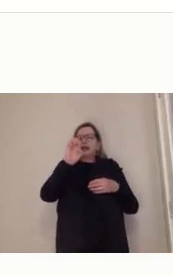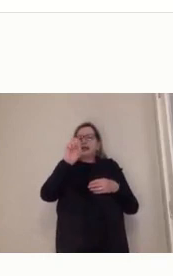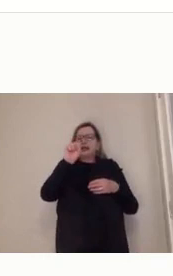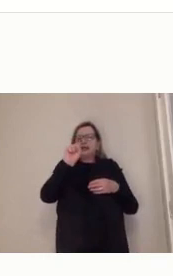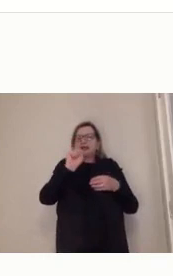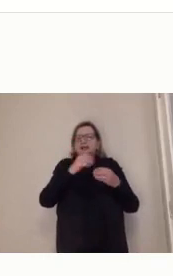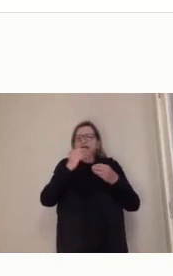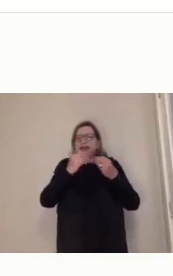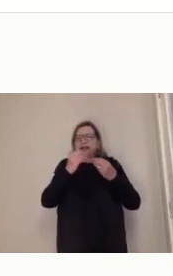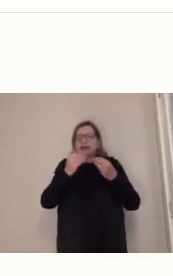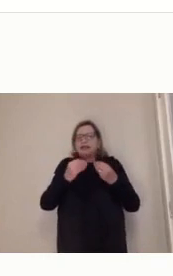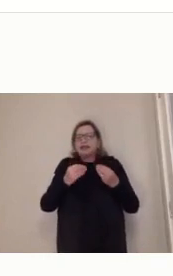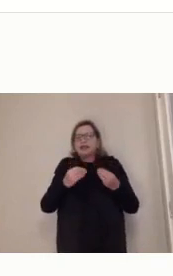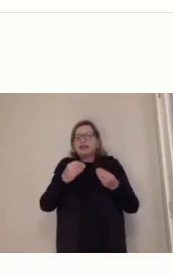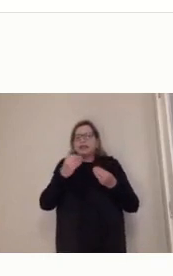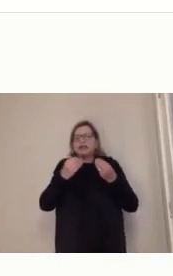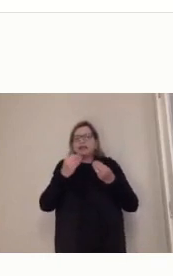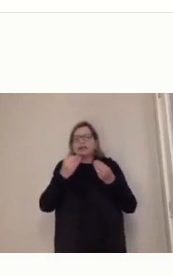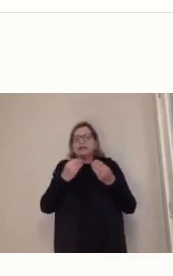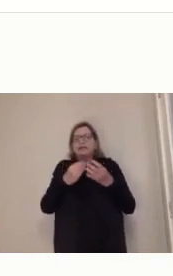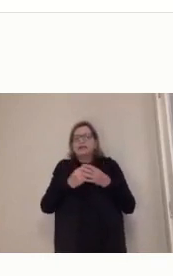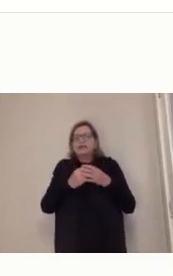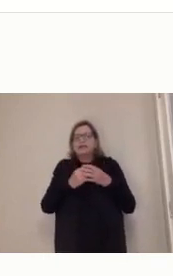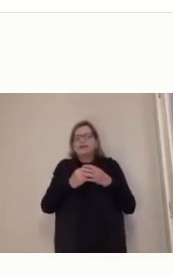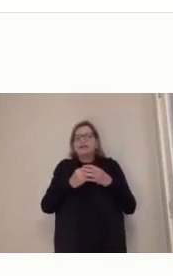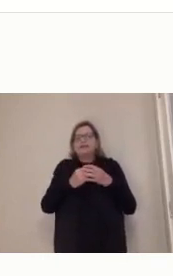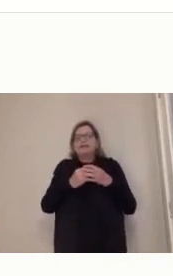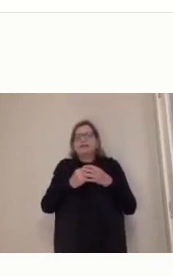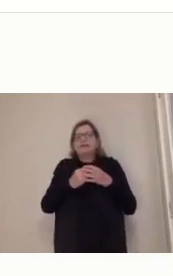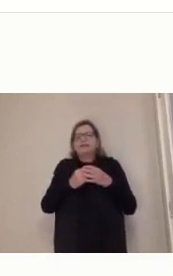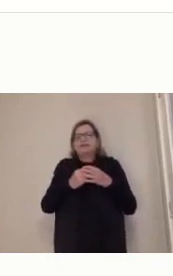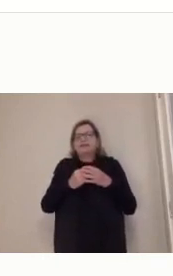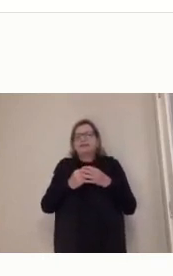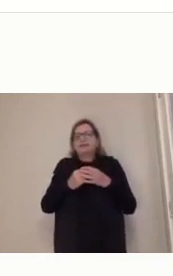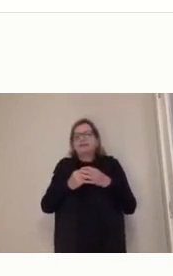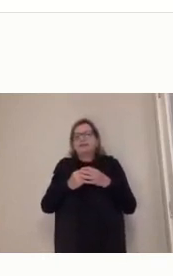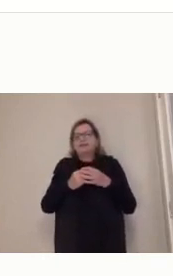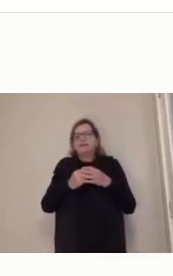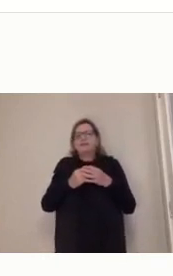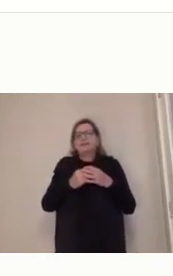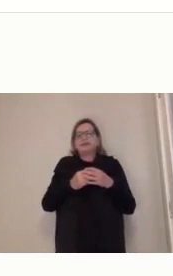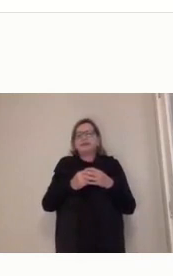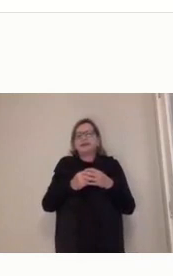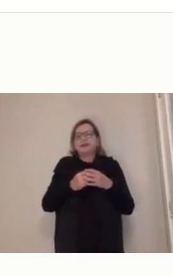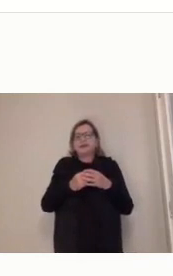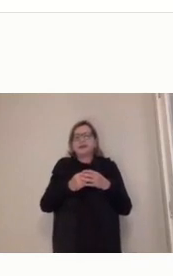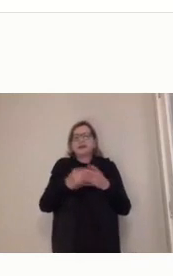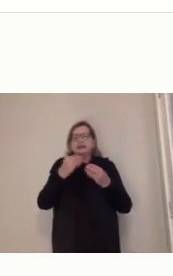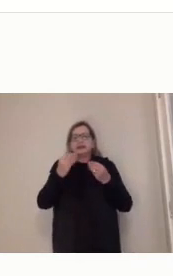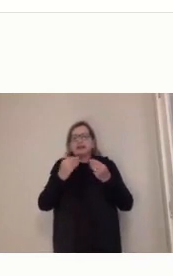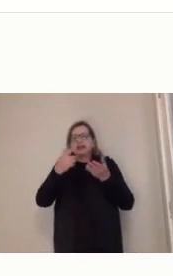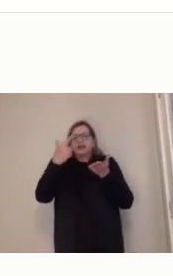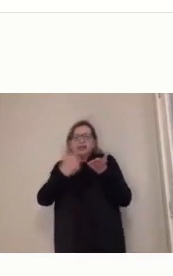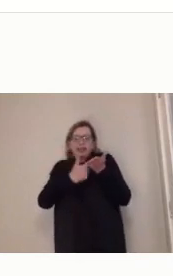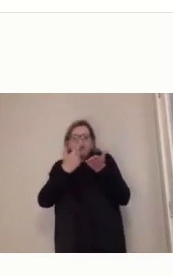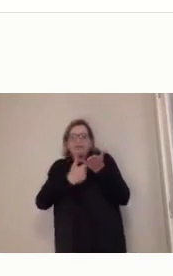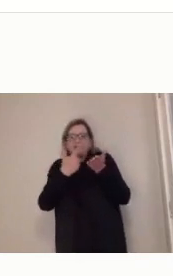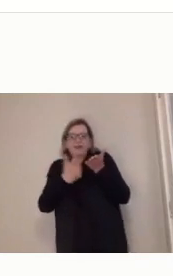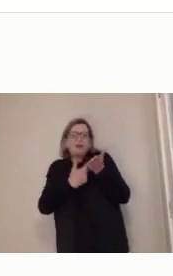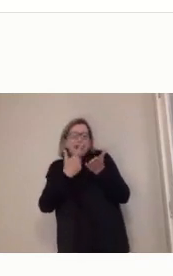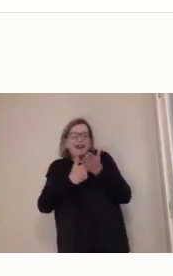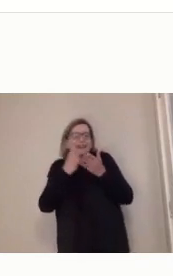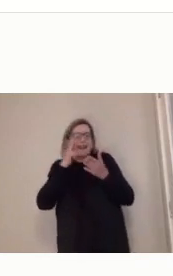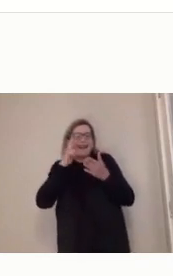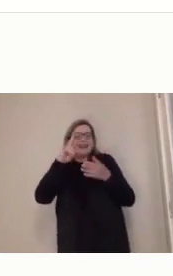pelo chat, tá? Agora, retomando o que a gente está falando, então, vocês estão vendo ali a capa de um livro, é um livro de Michel Serres,